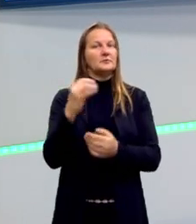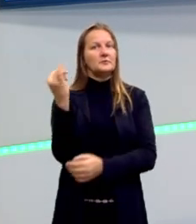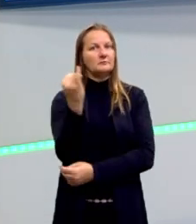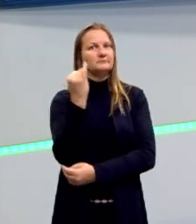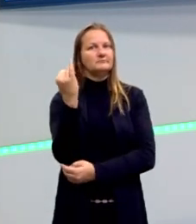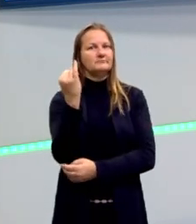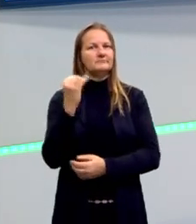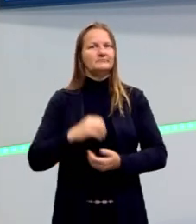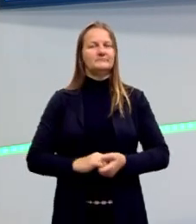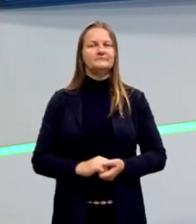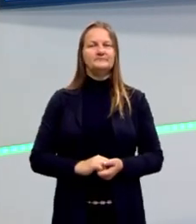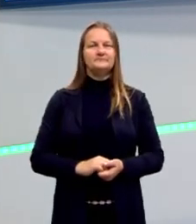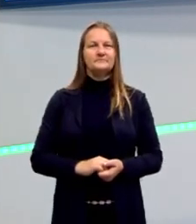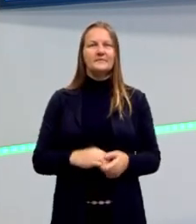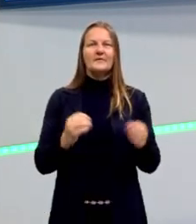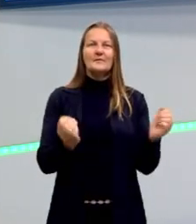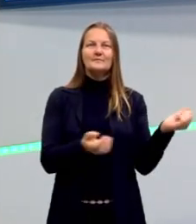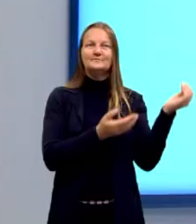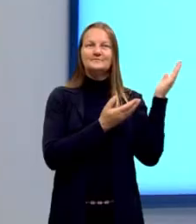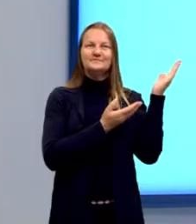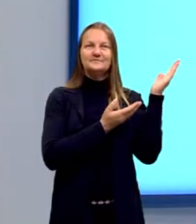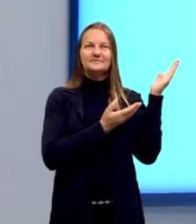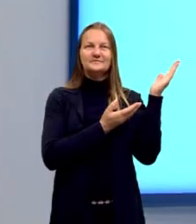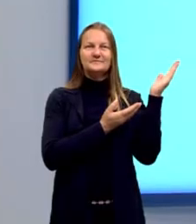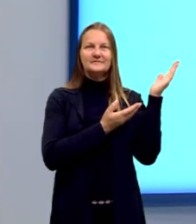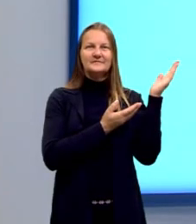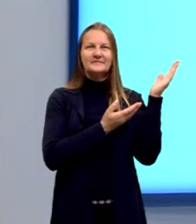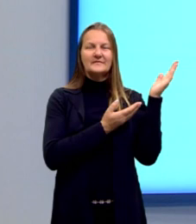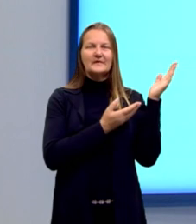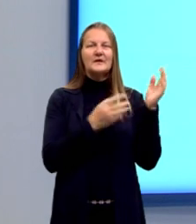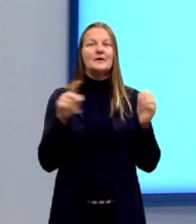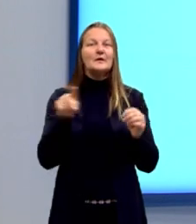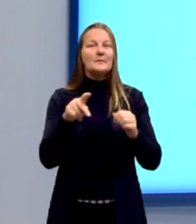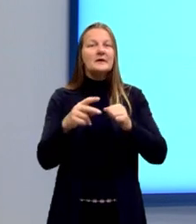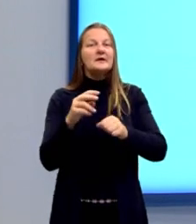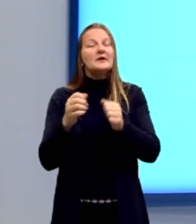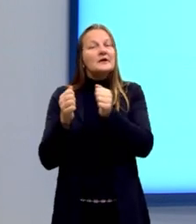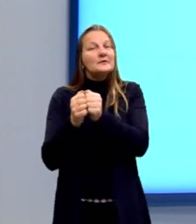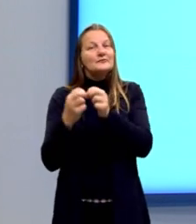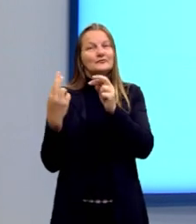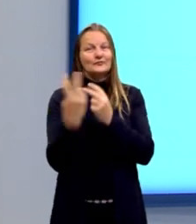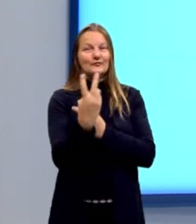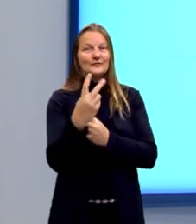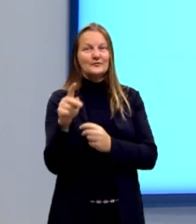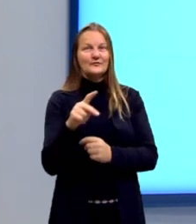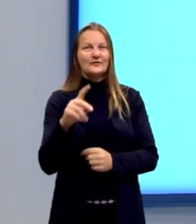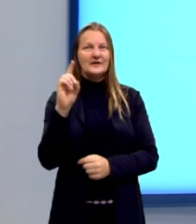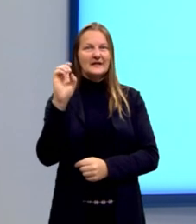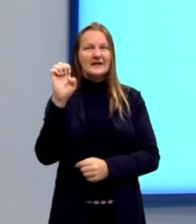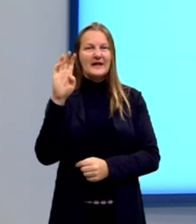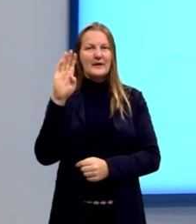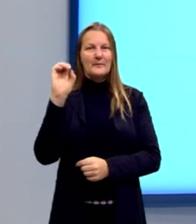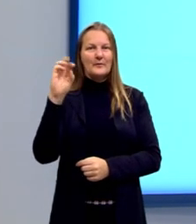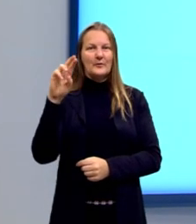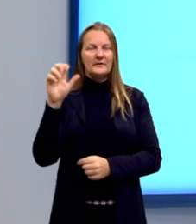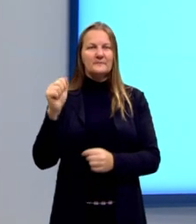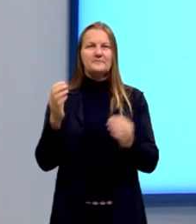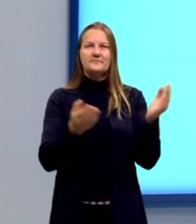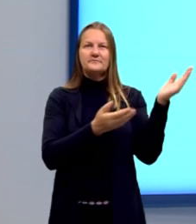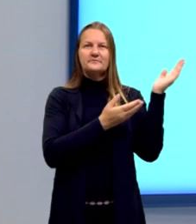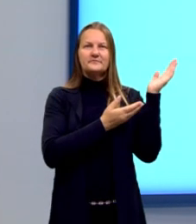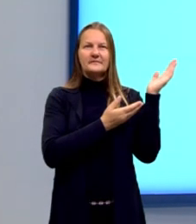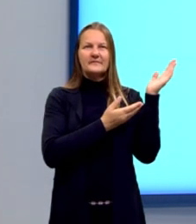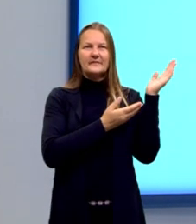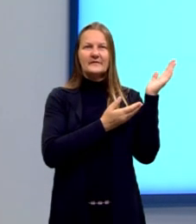importância. Então, aqui uma aula preparada por mim e pela minha curadora Débora Lopes. Aqui,